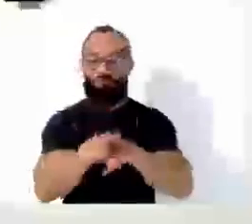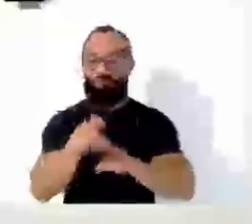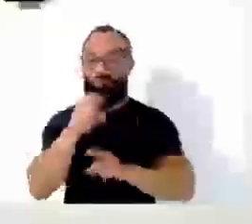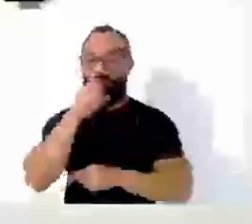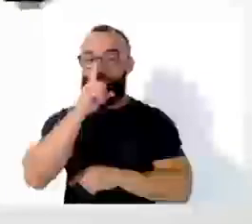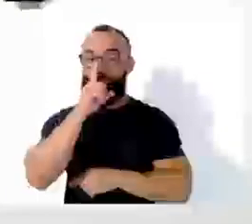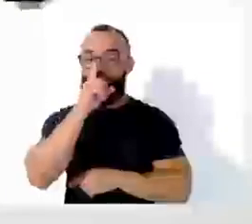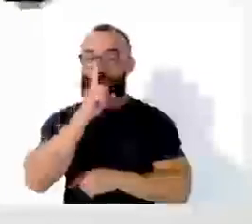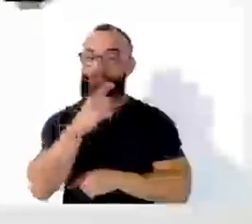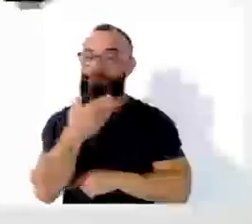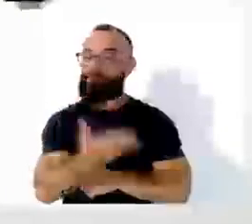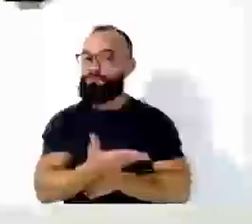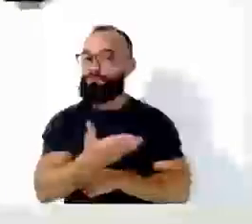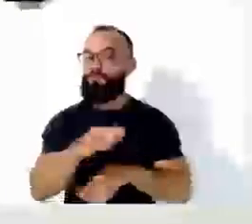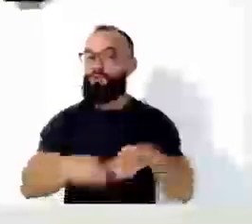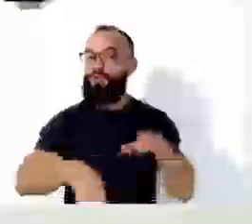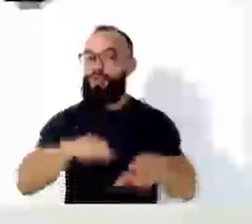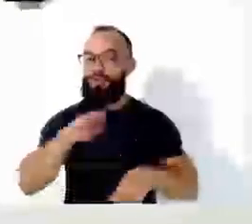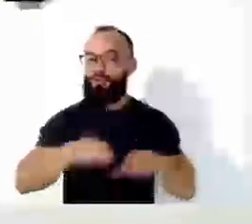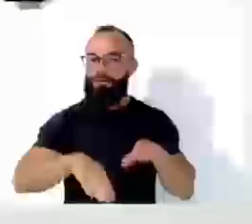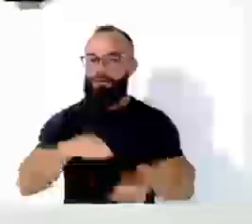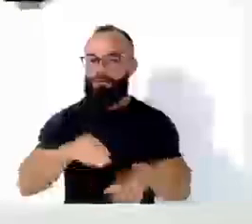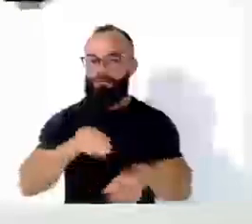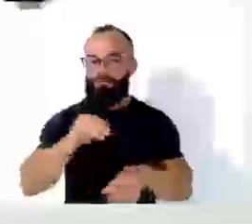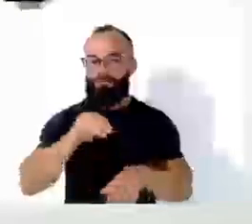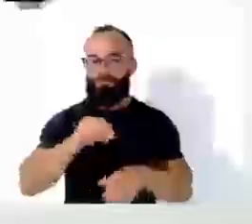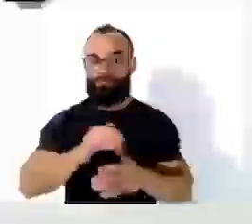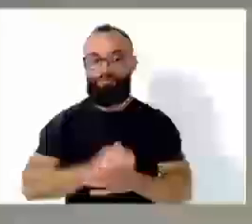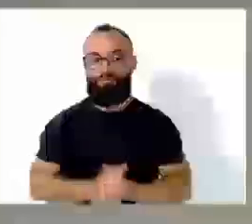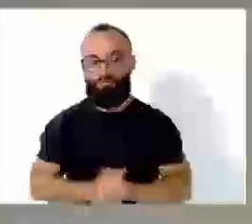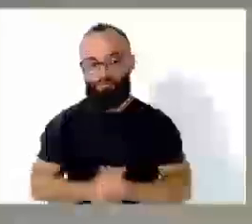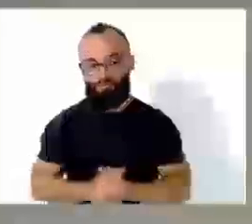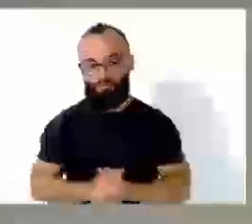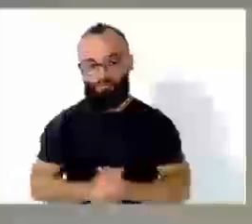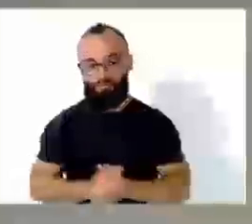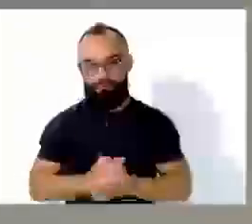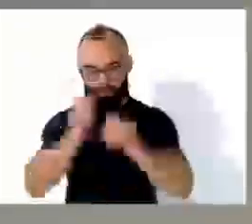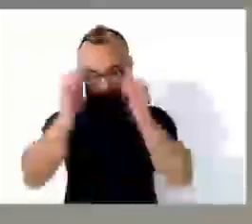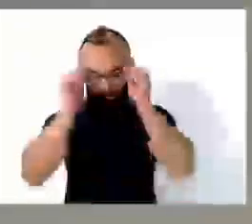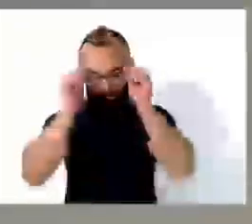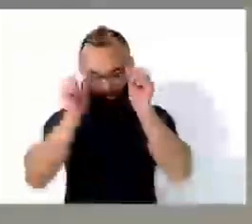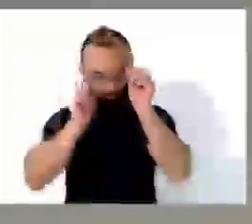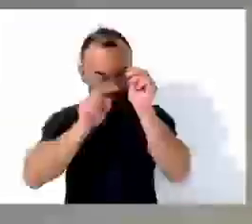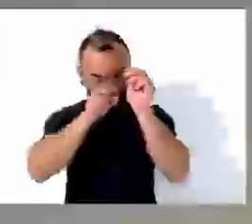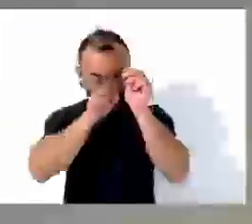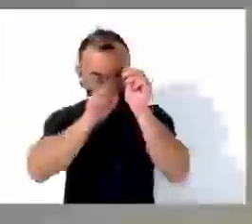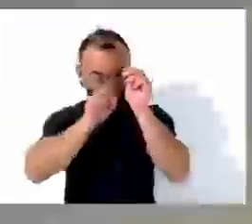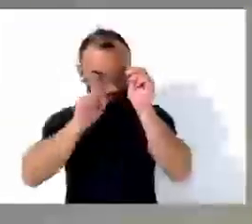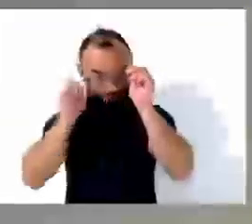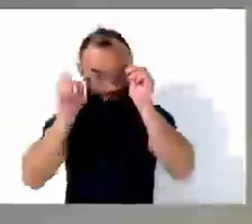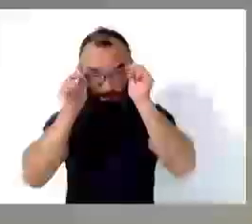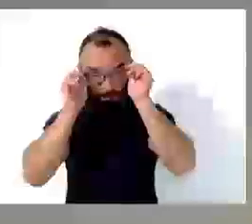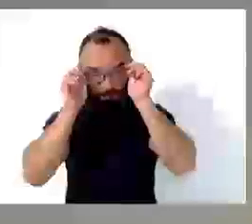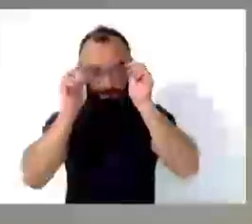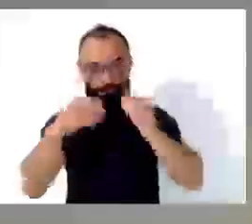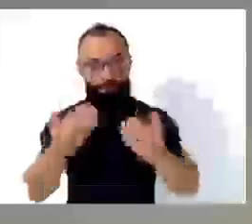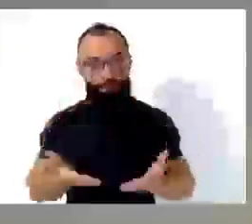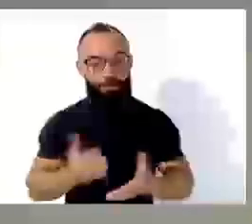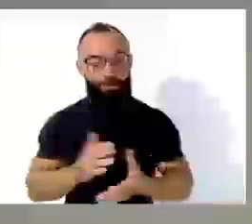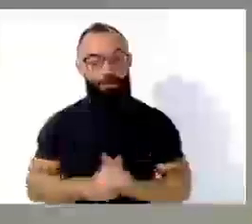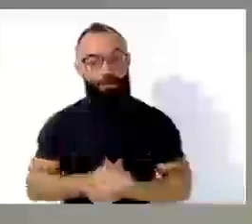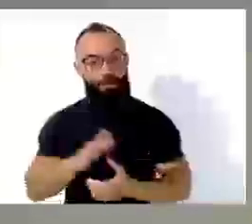parabéns por entrar nesse assunto. Obrigado, vereador. Realmente, é um descaso com a nossa população.